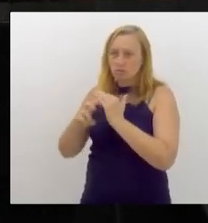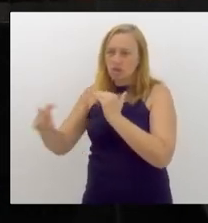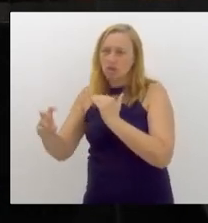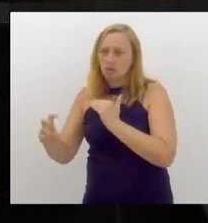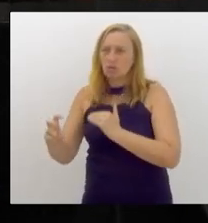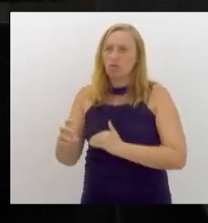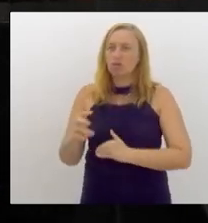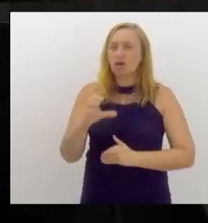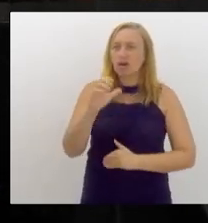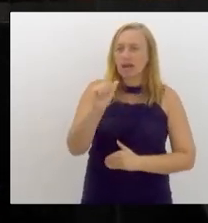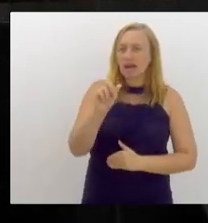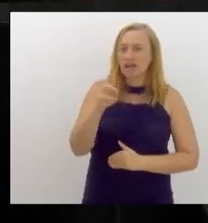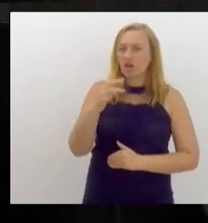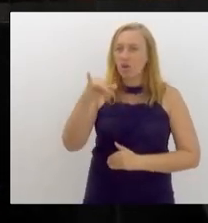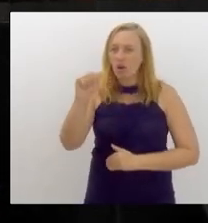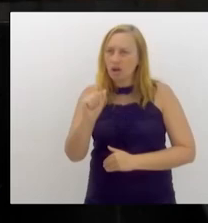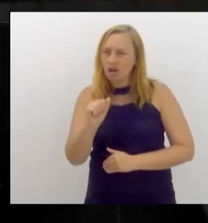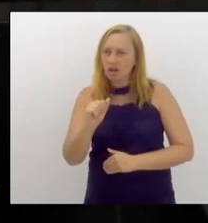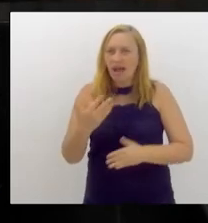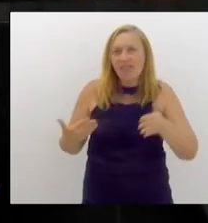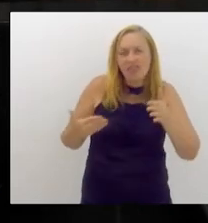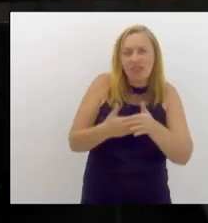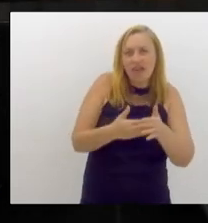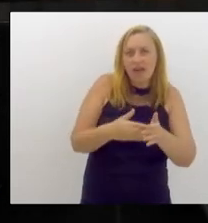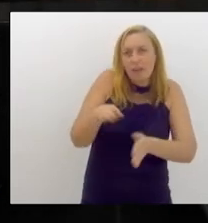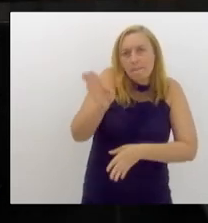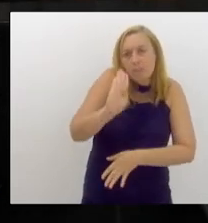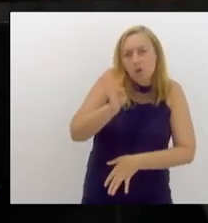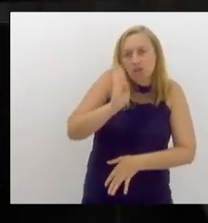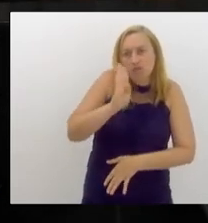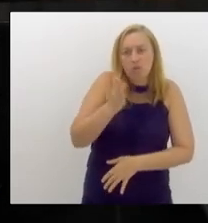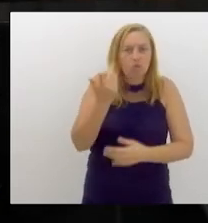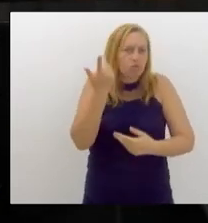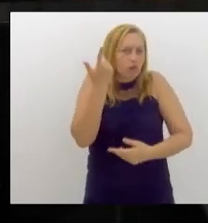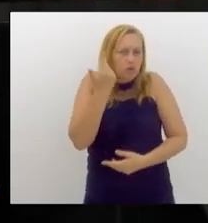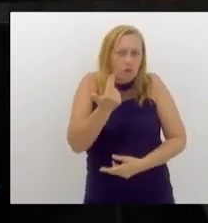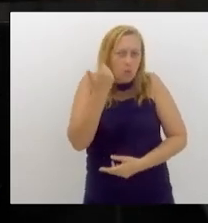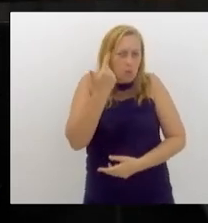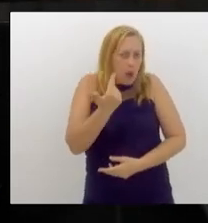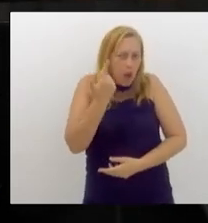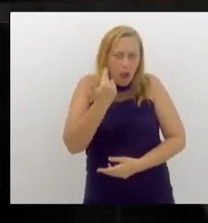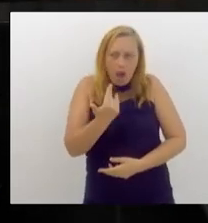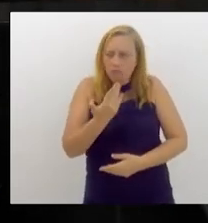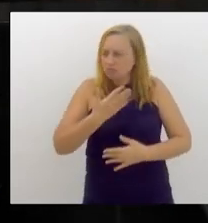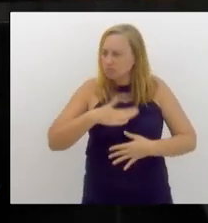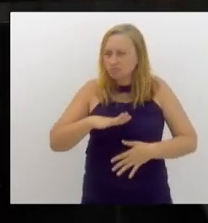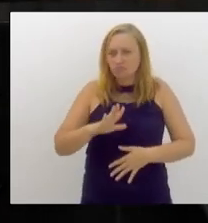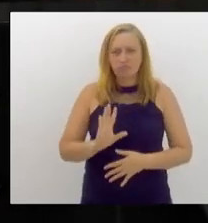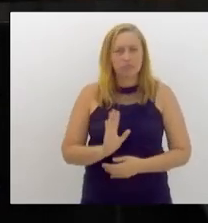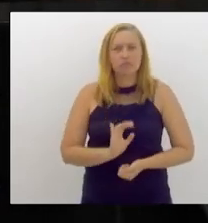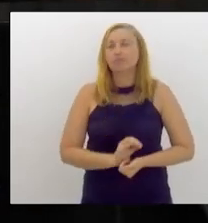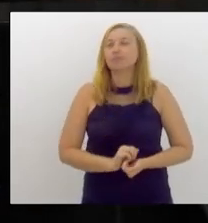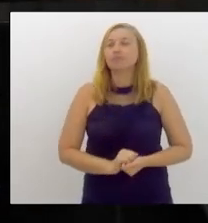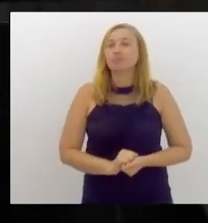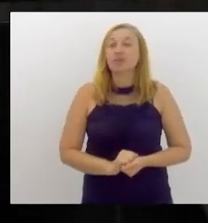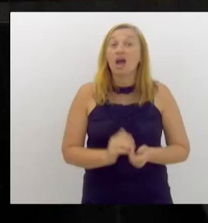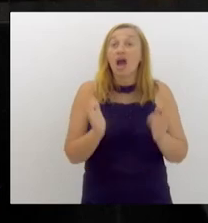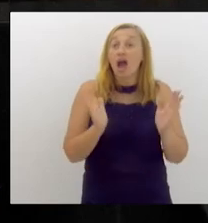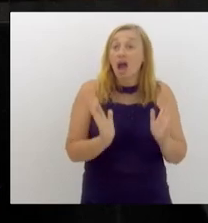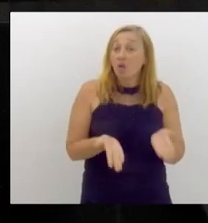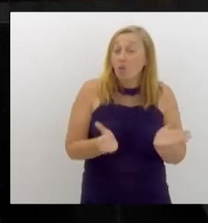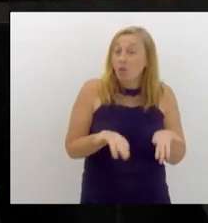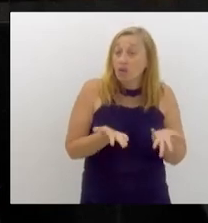lá, peguei o metrô da Carioca até Botafogo. Tranquilo, não espero, não, quase nada. Agora,